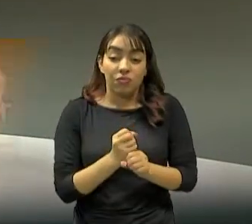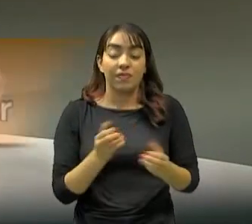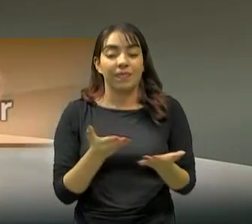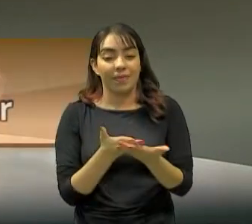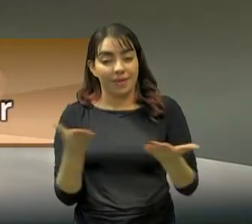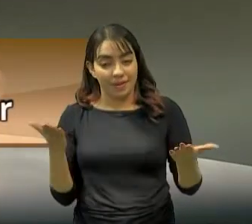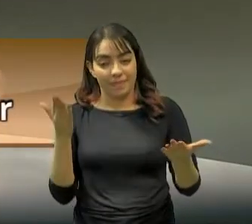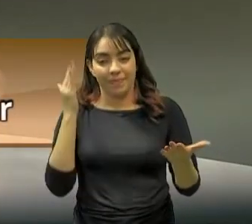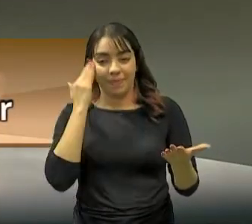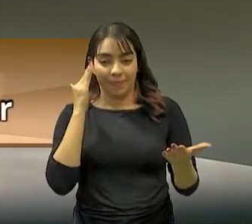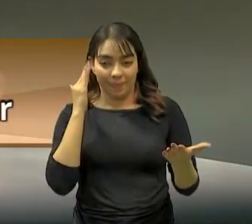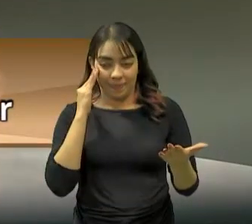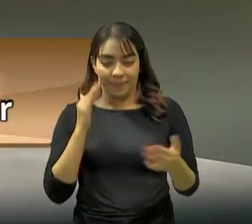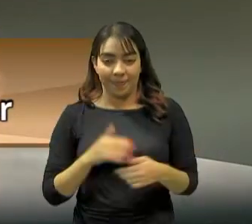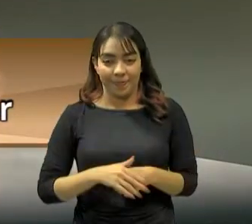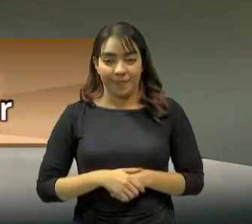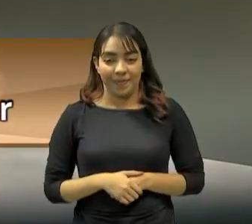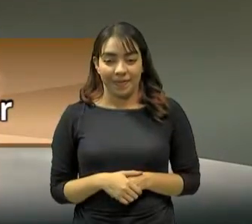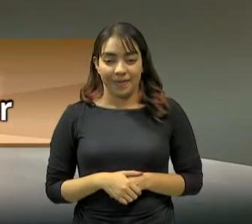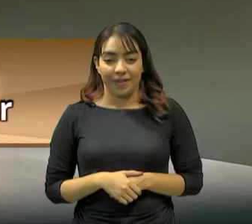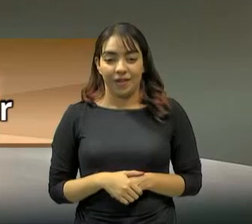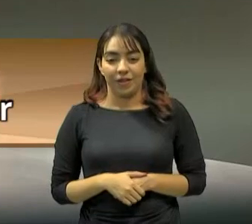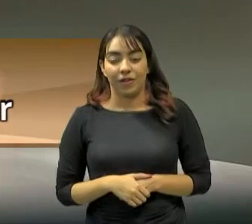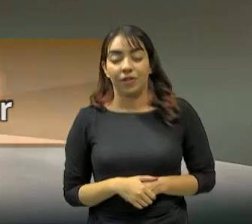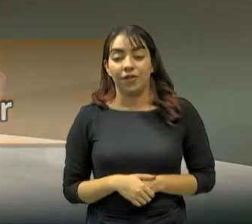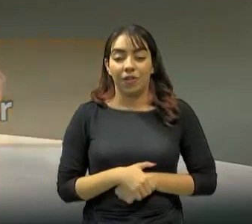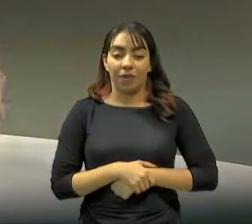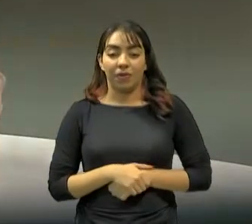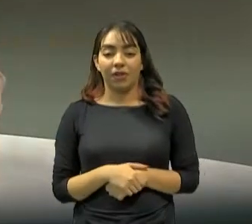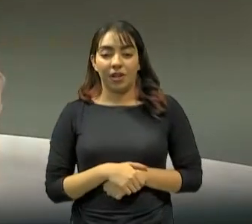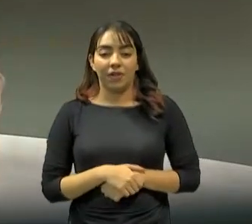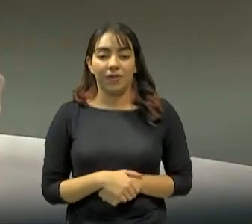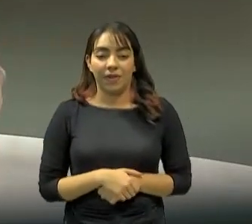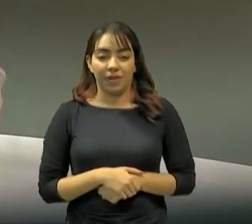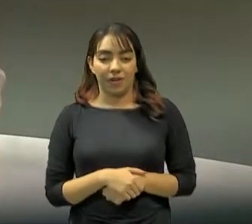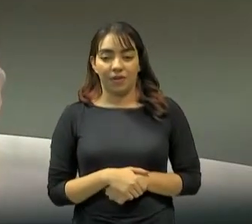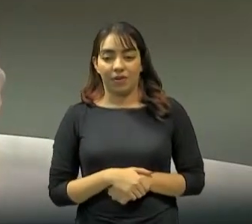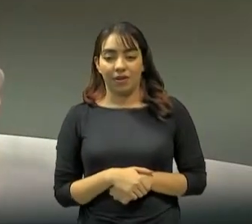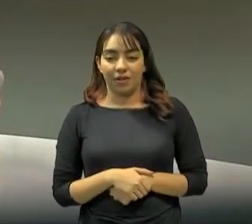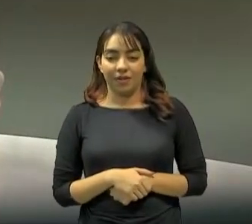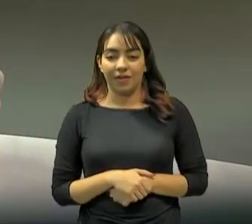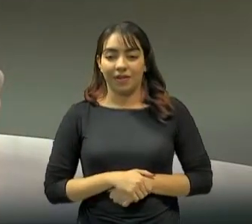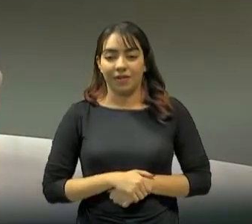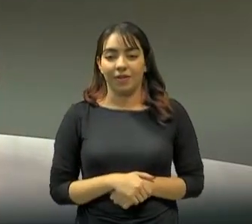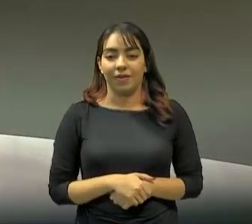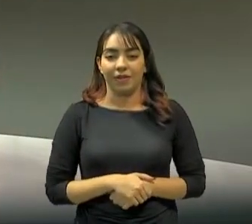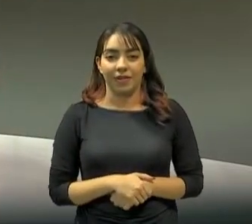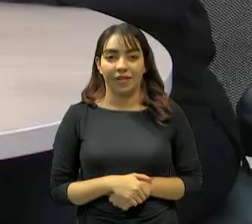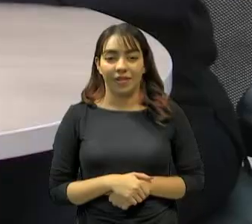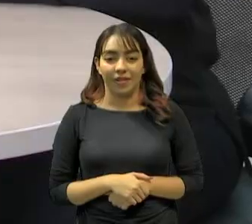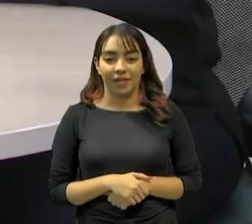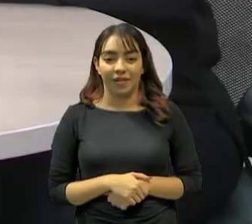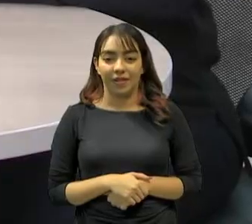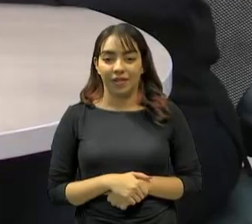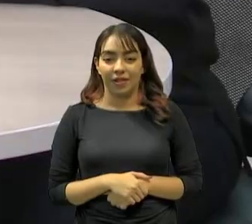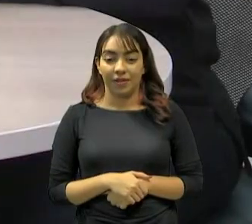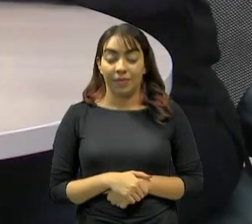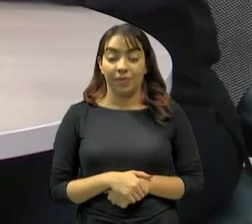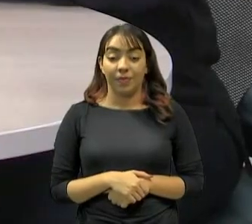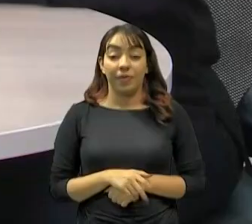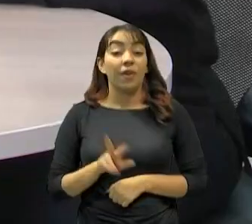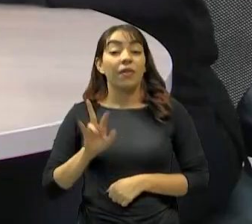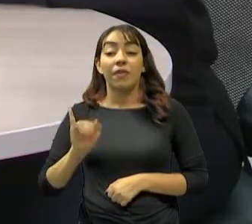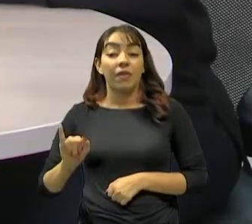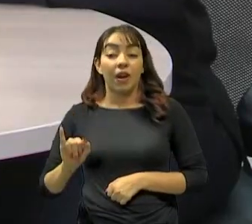organizações. cooperar, a gente vai mais longe, vai mais distante, né, do que competir. É este o olhar. E onde as pessoas